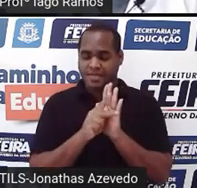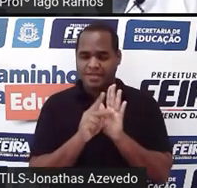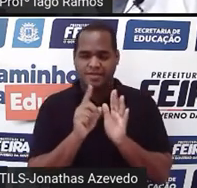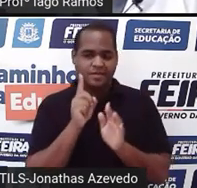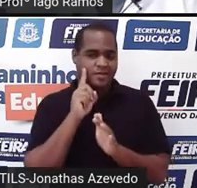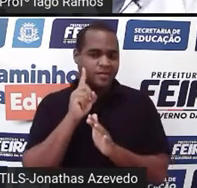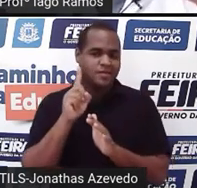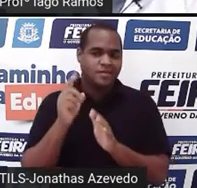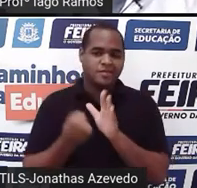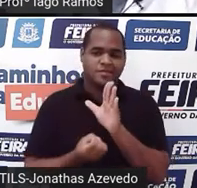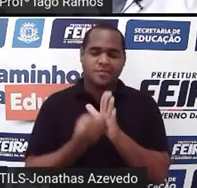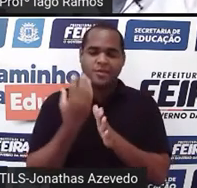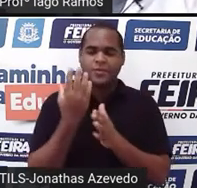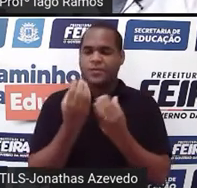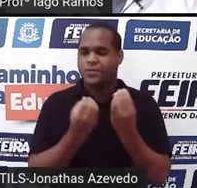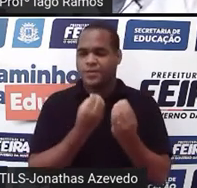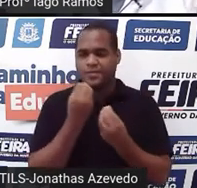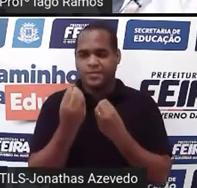aparecer?